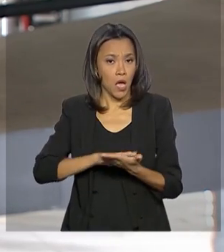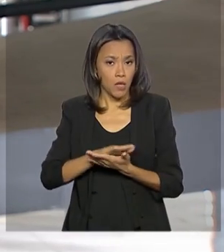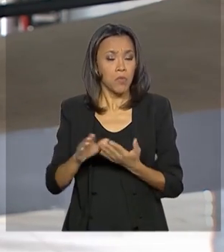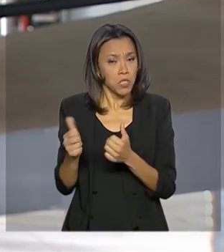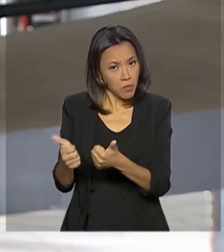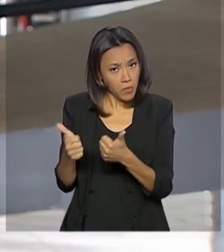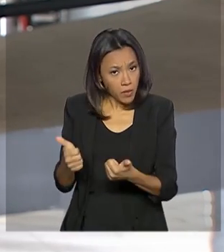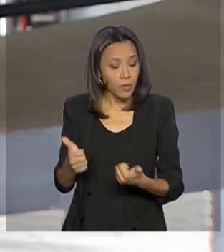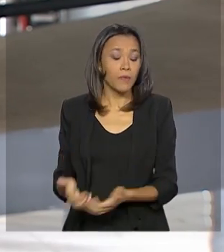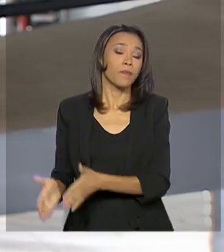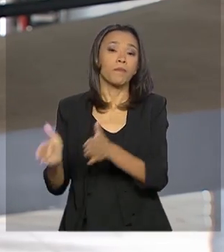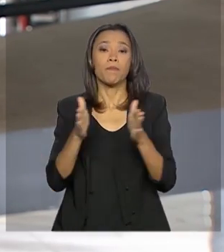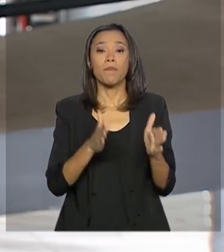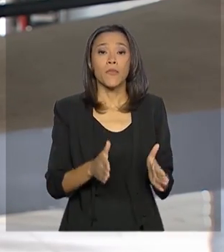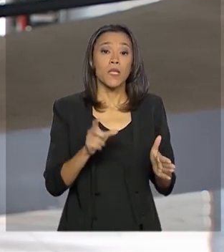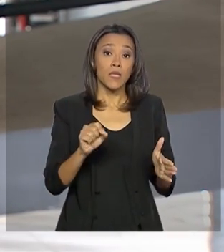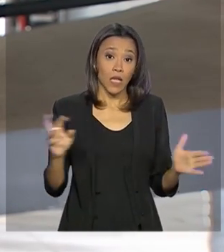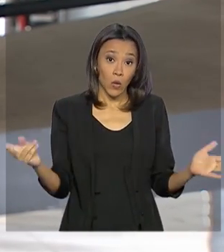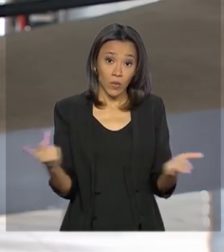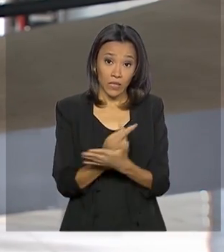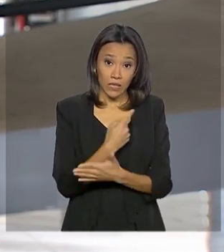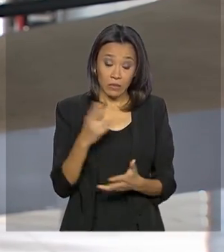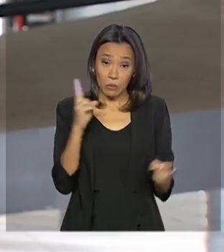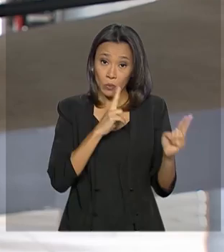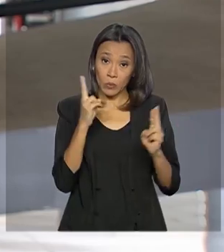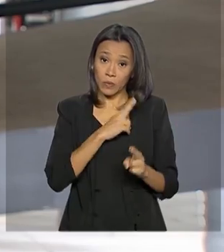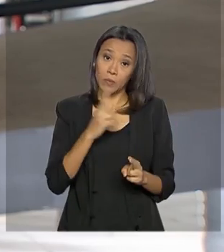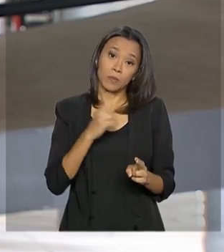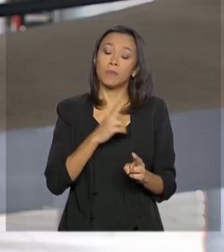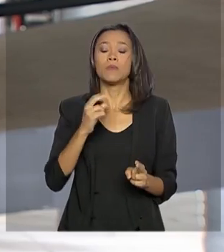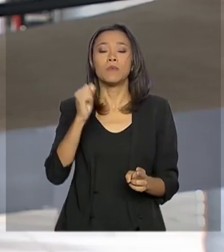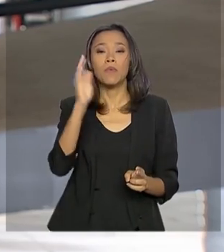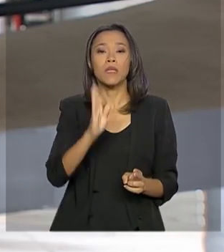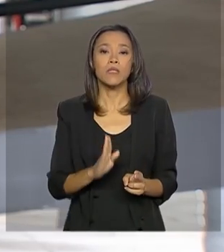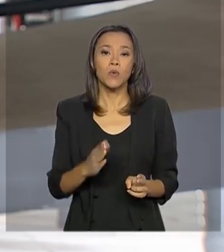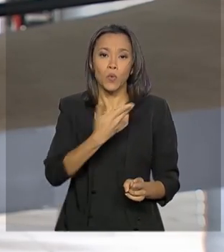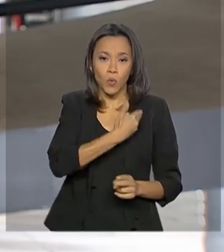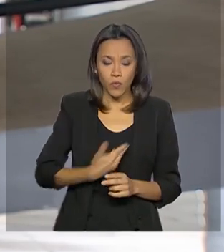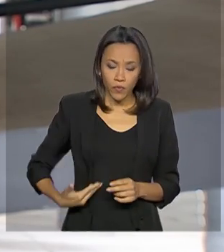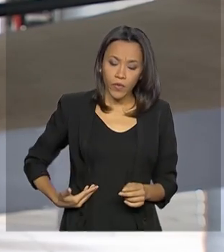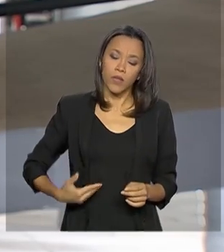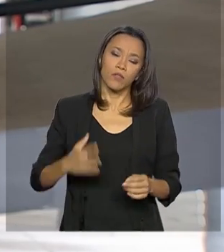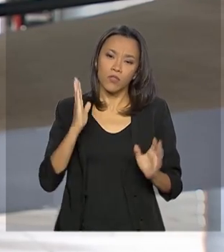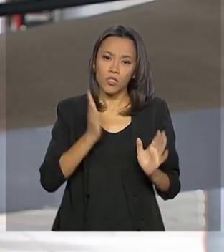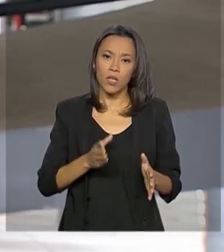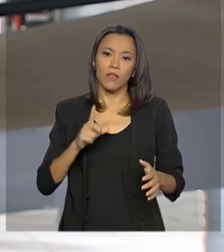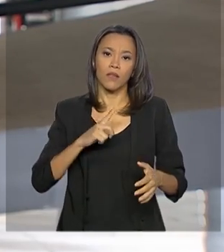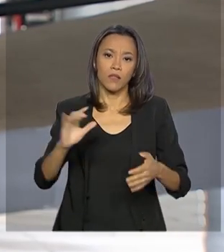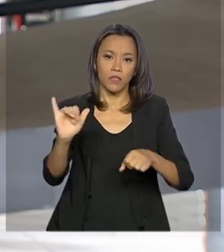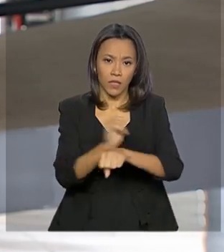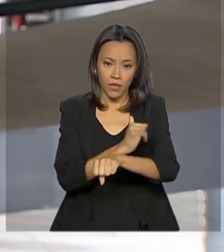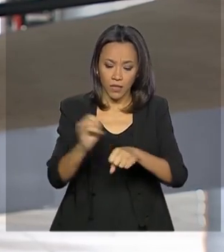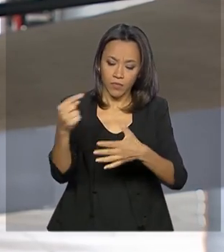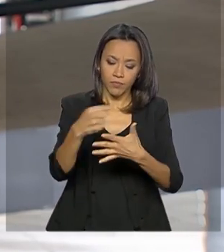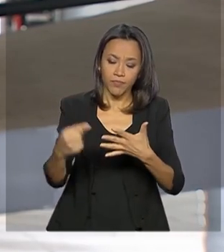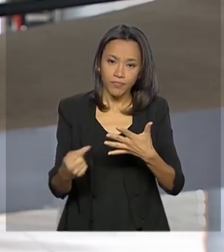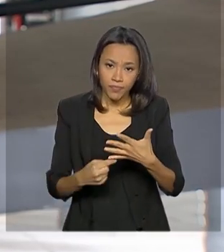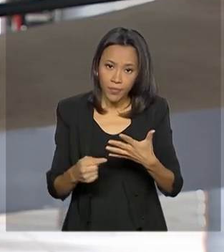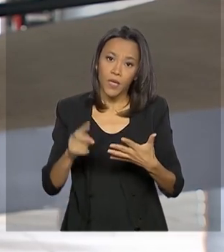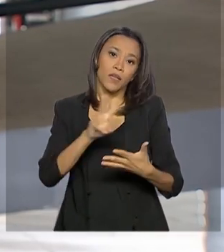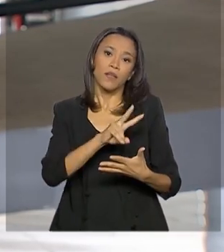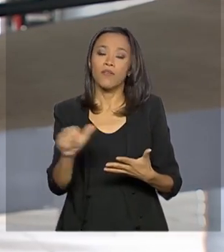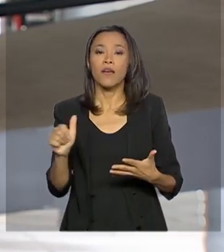dessa situação de emergência no país, o governo adotou medidas, anunciou medidas que devem ser adotadas pela